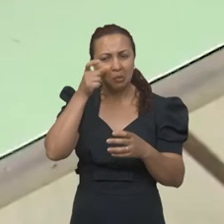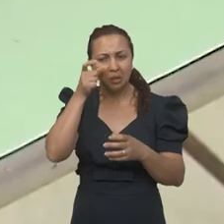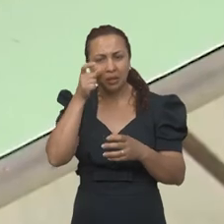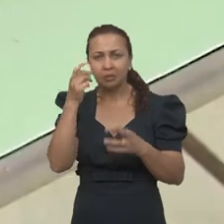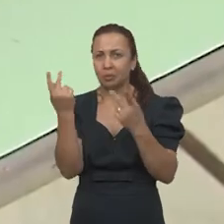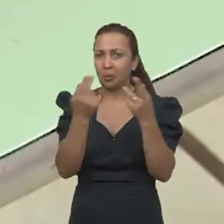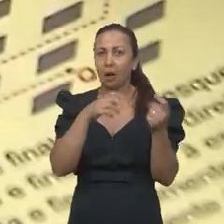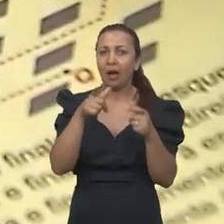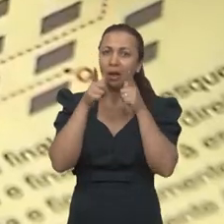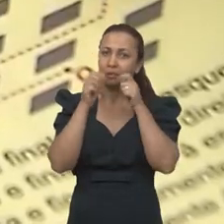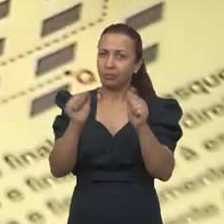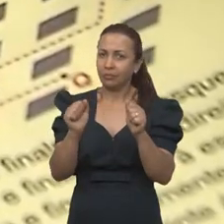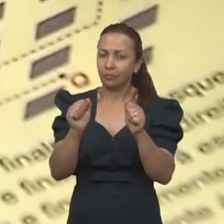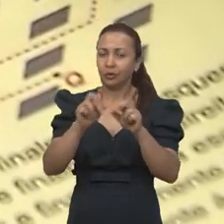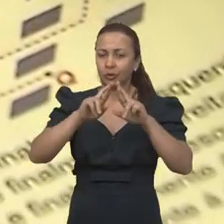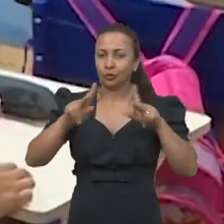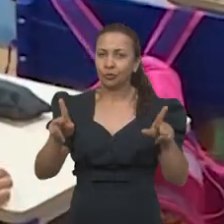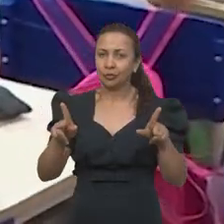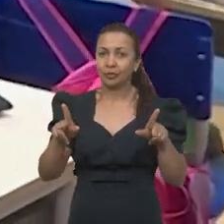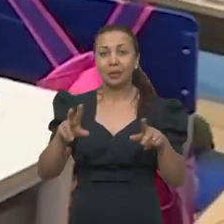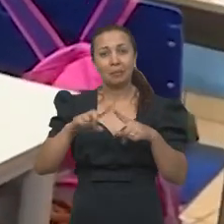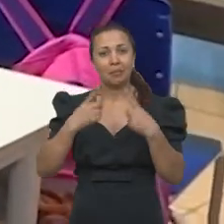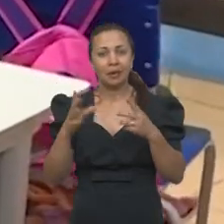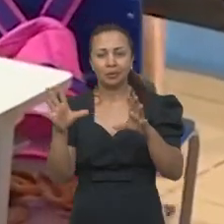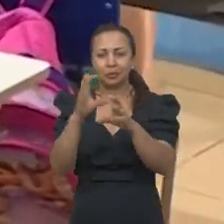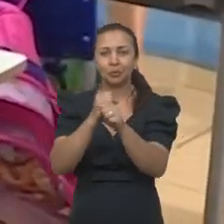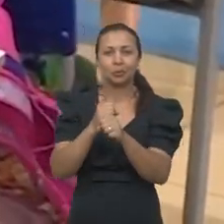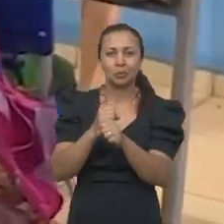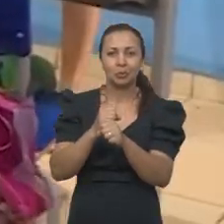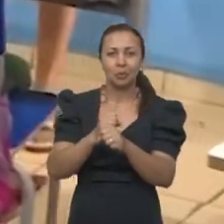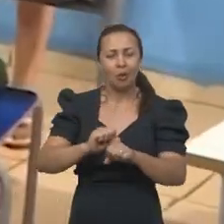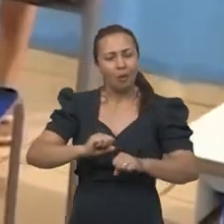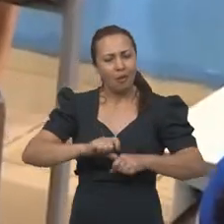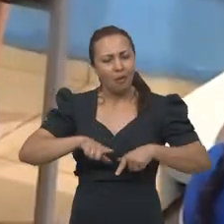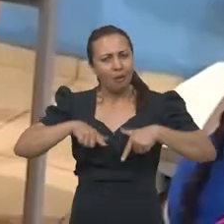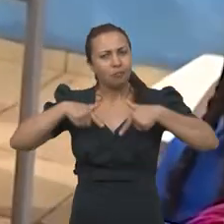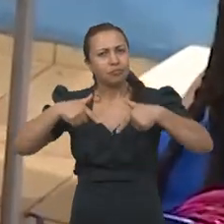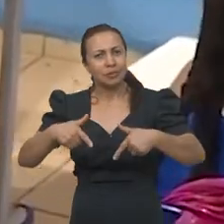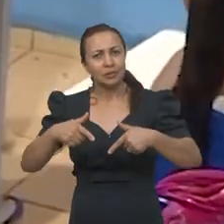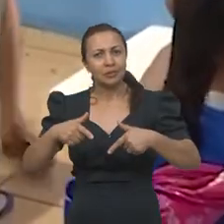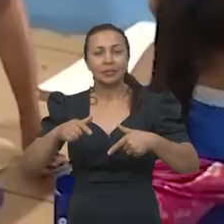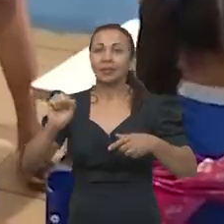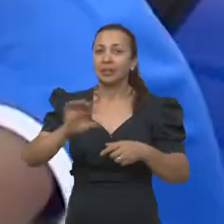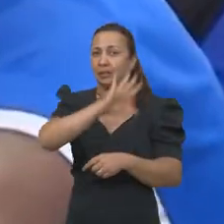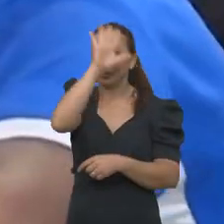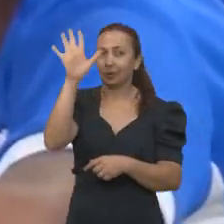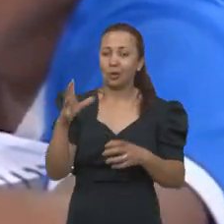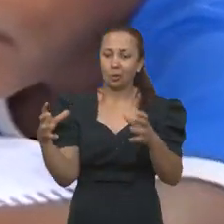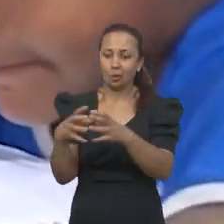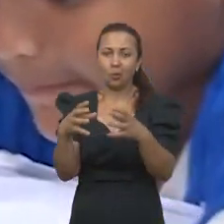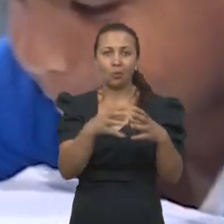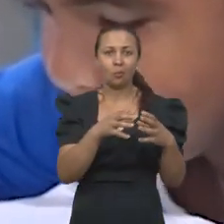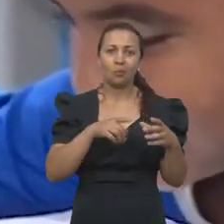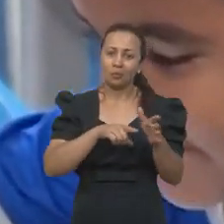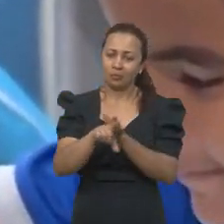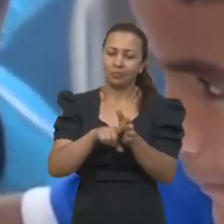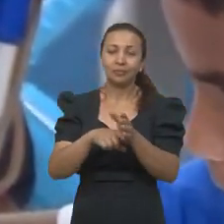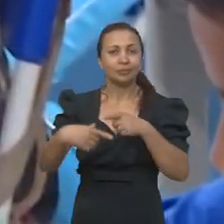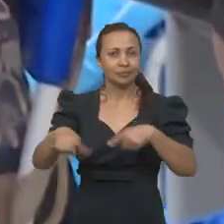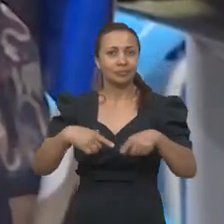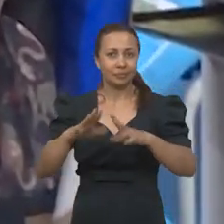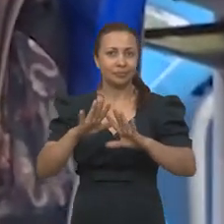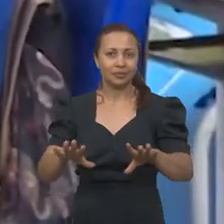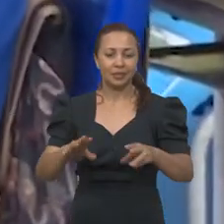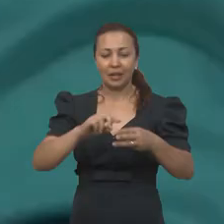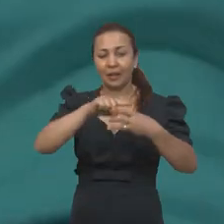mesmo interesse que a linguagem. Então o que a gente fez foi somar esforços a nível nacional dos grupos de pesquisa que trabalham com